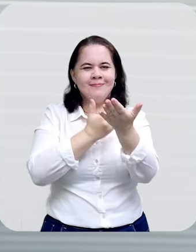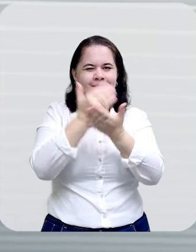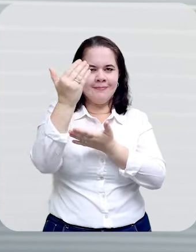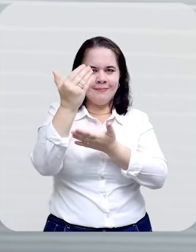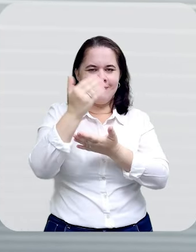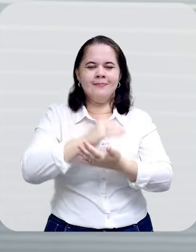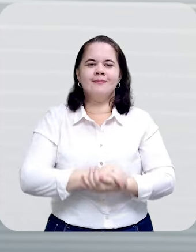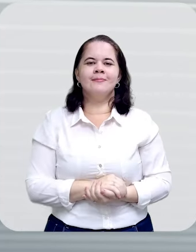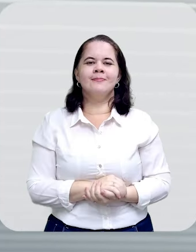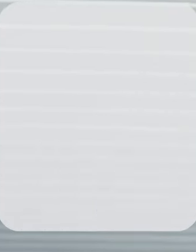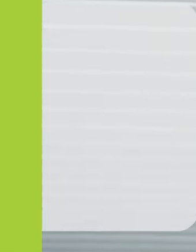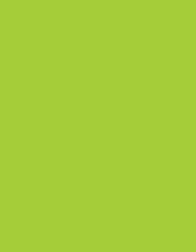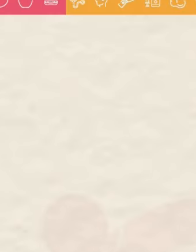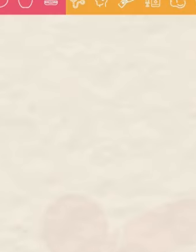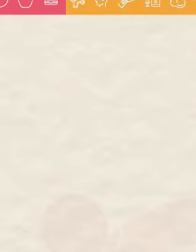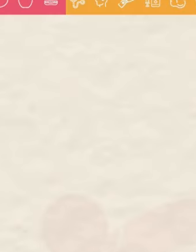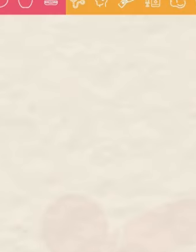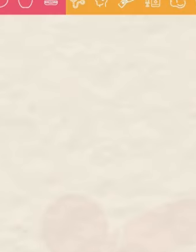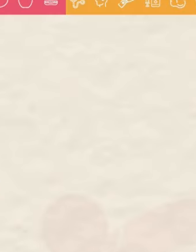Resmute. Roda a vinheta!